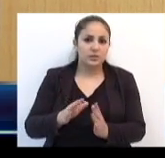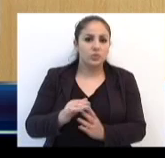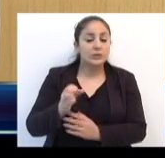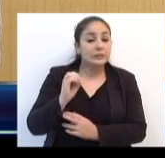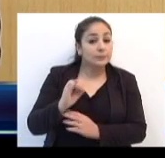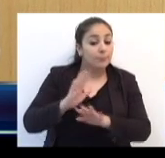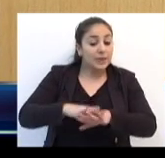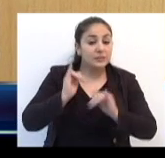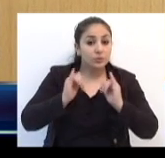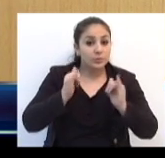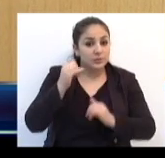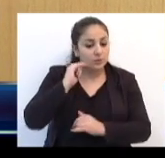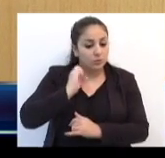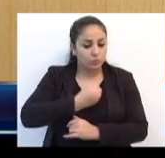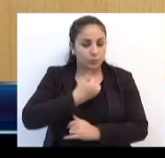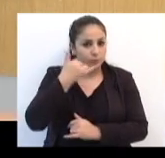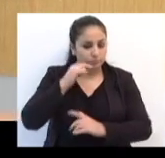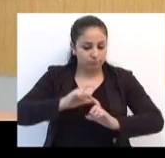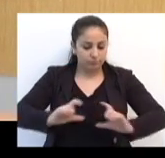-8553.